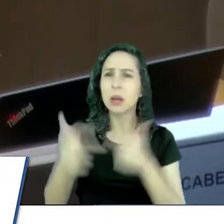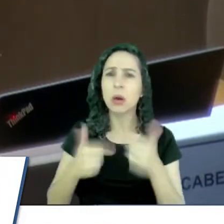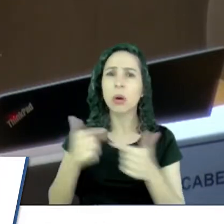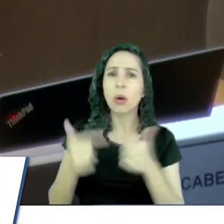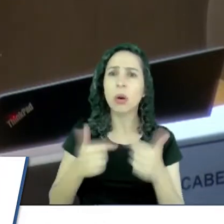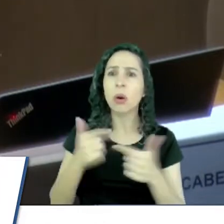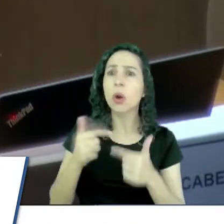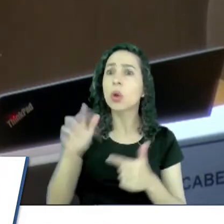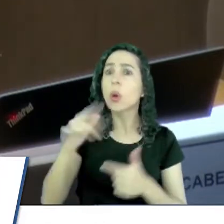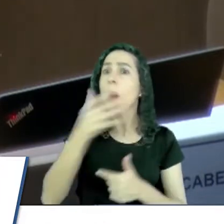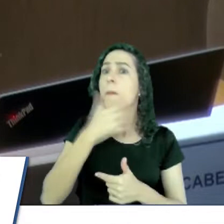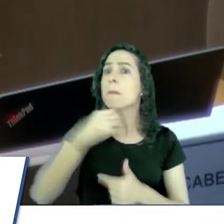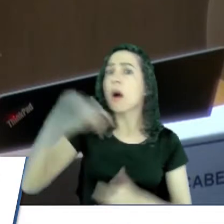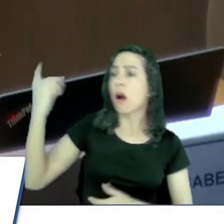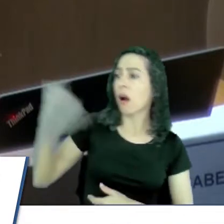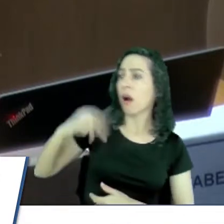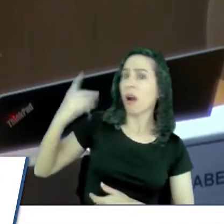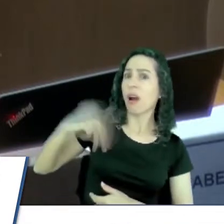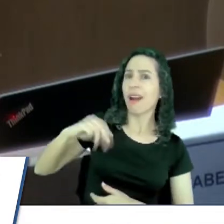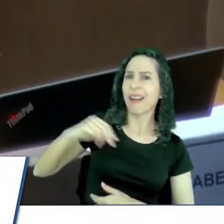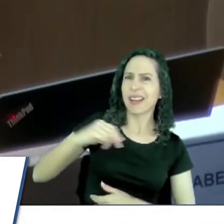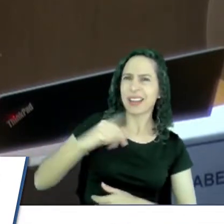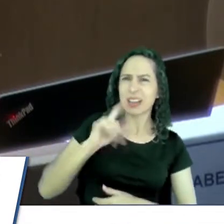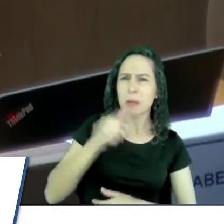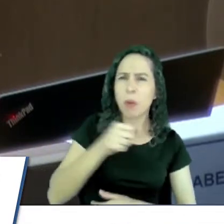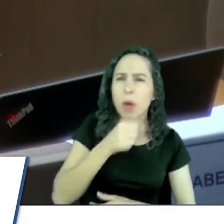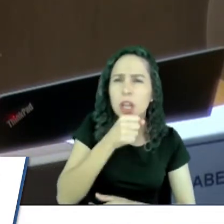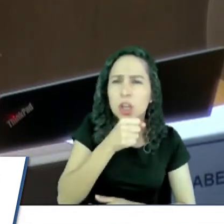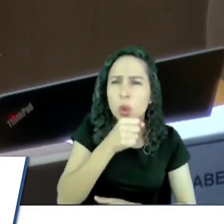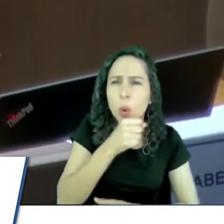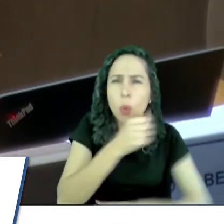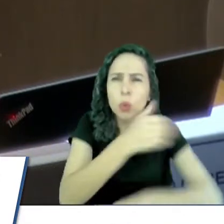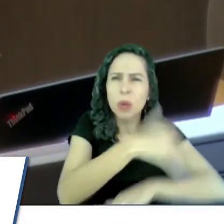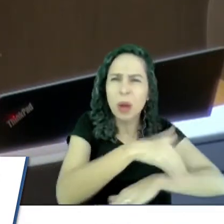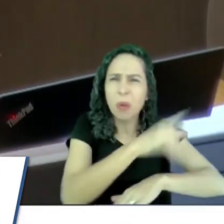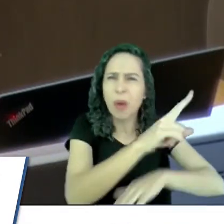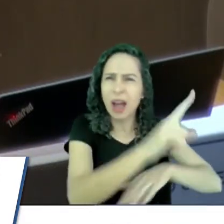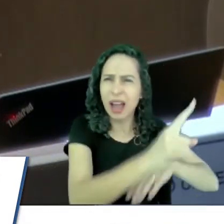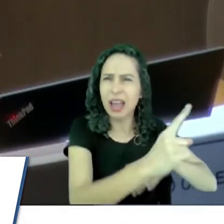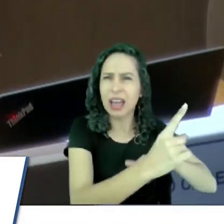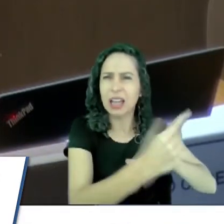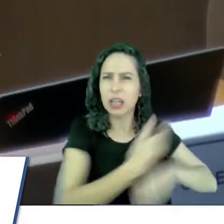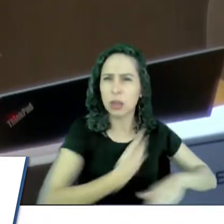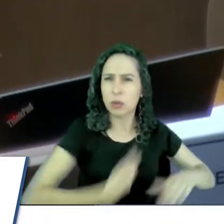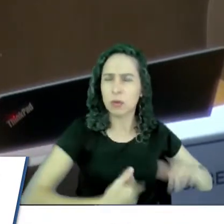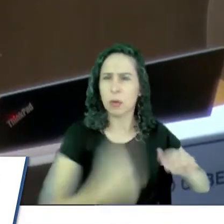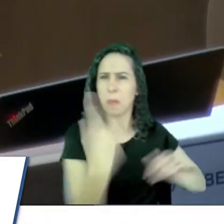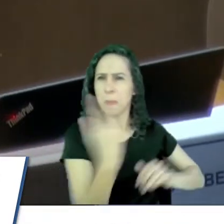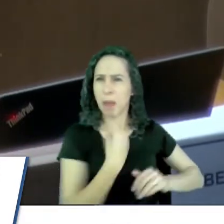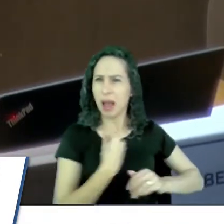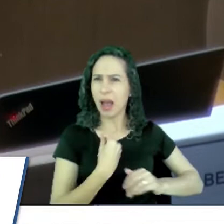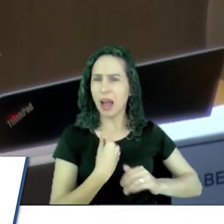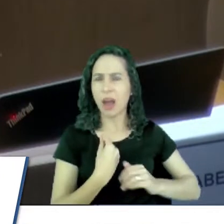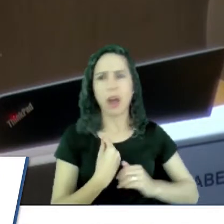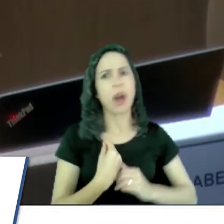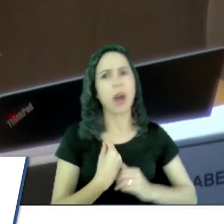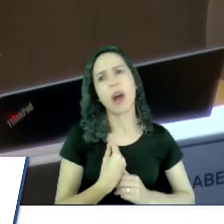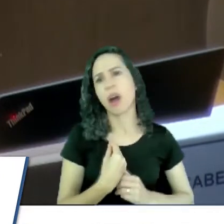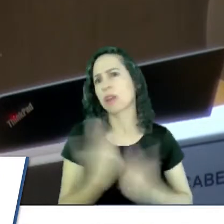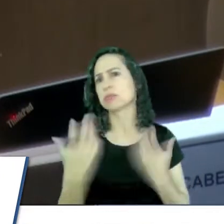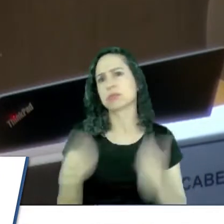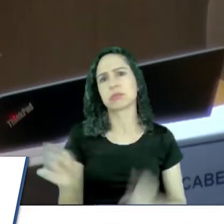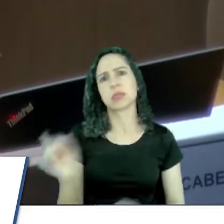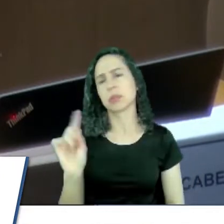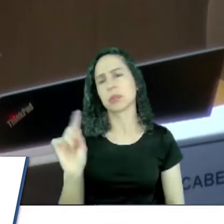e depois de velho apanhado de uma pessoa, de um agente público. Isso aí nós não podemos aceitar, então nós estamos fazendo um